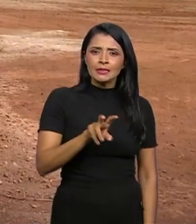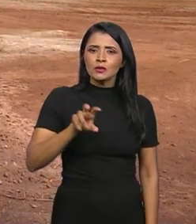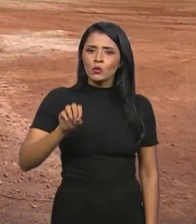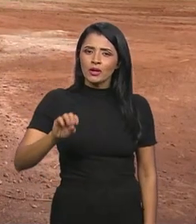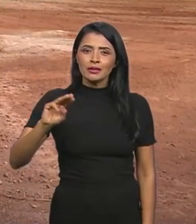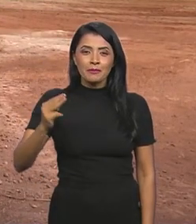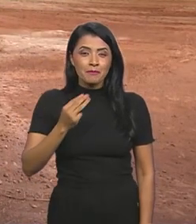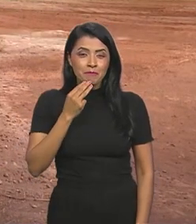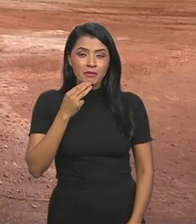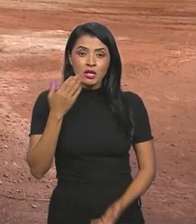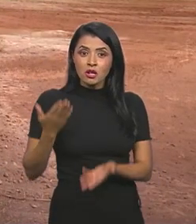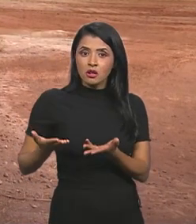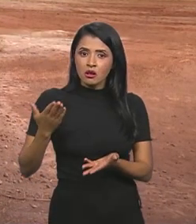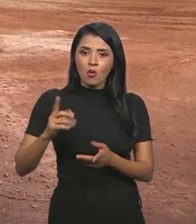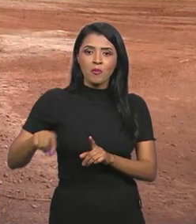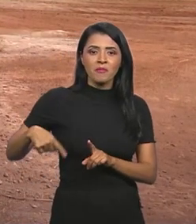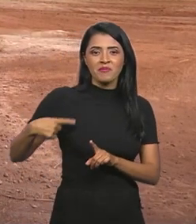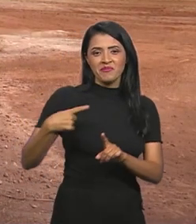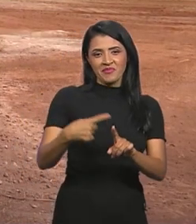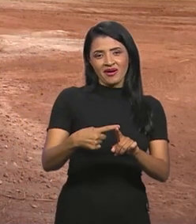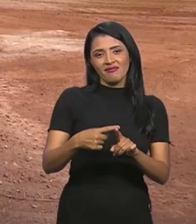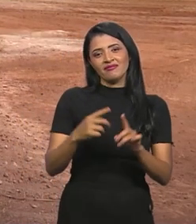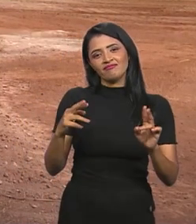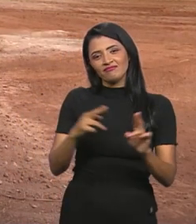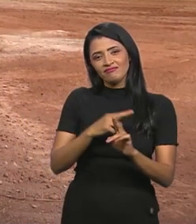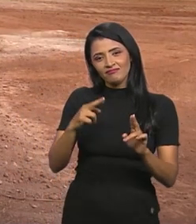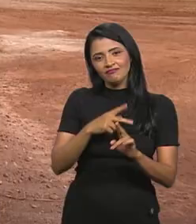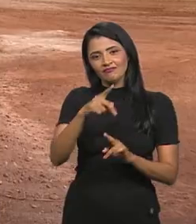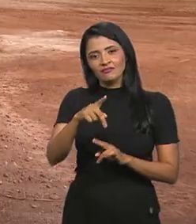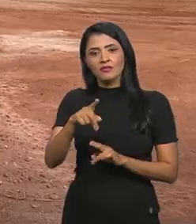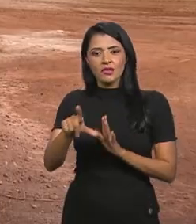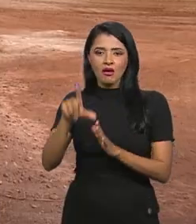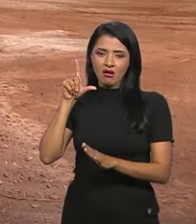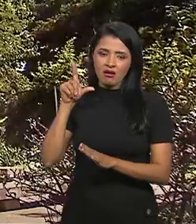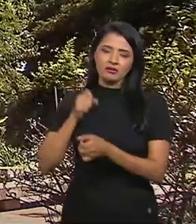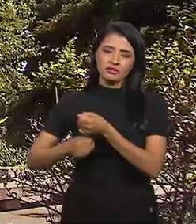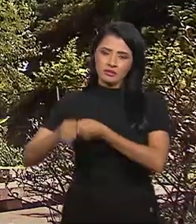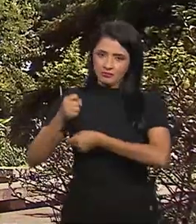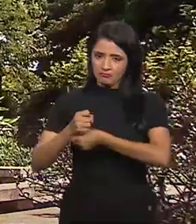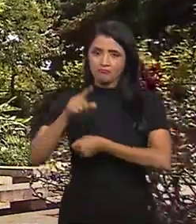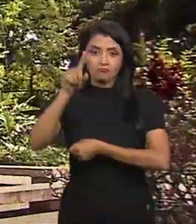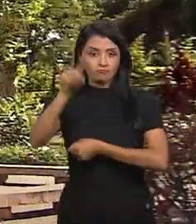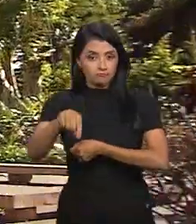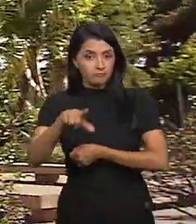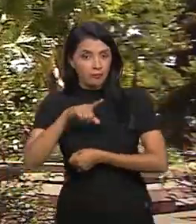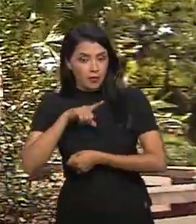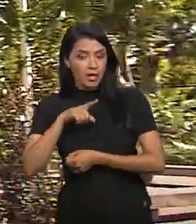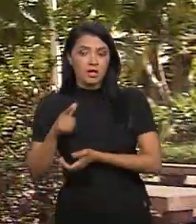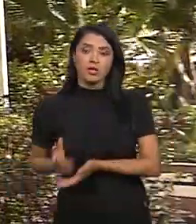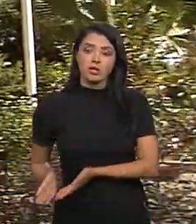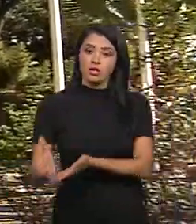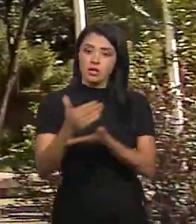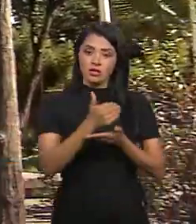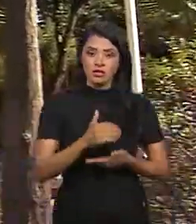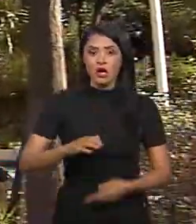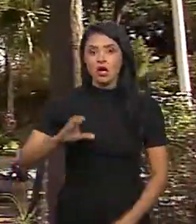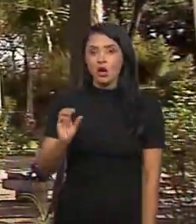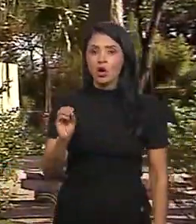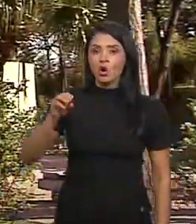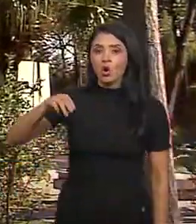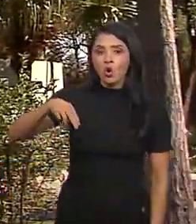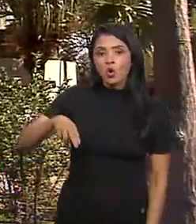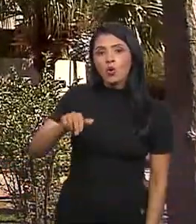milhões de toneladas a mais em relação à safra anterior. O levantamento é da Companhia Nacional de